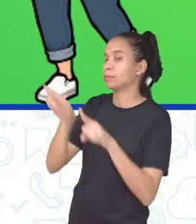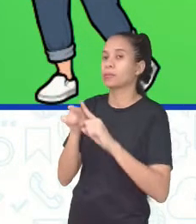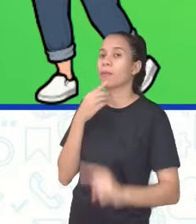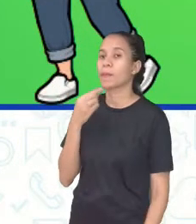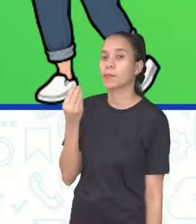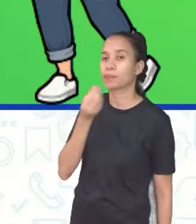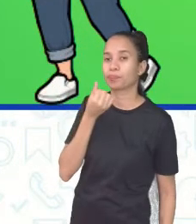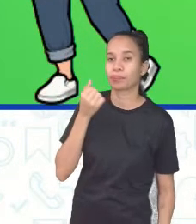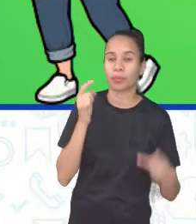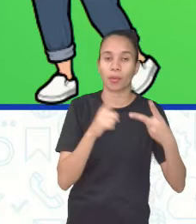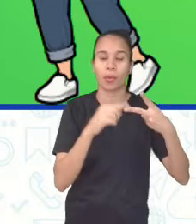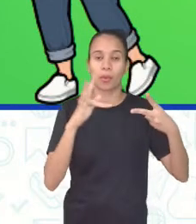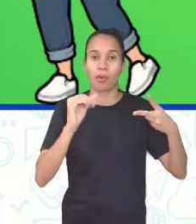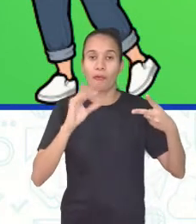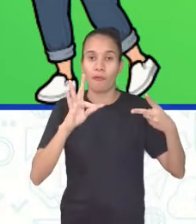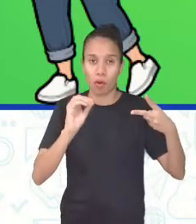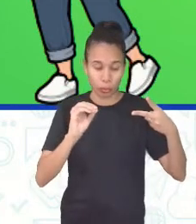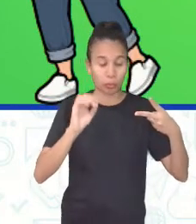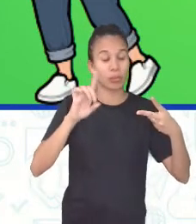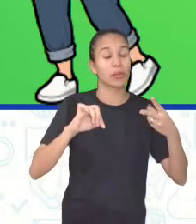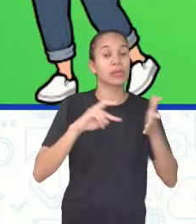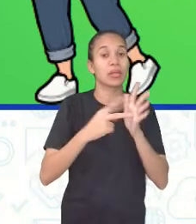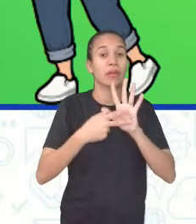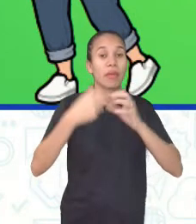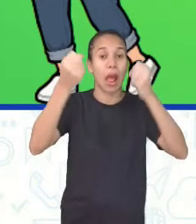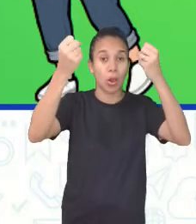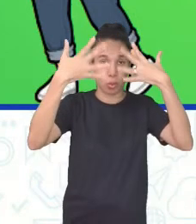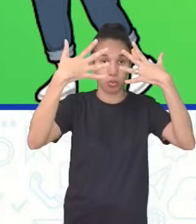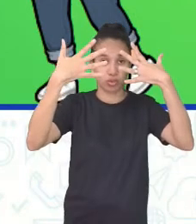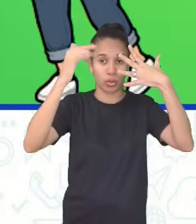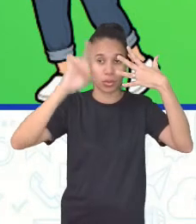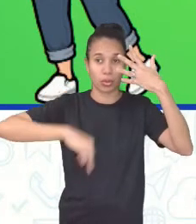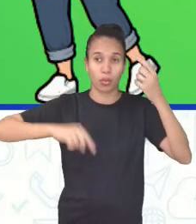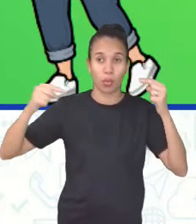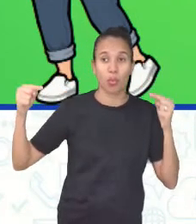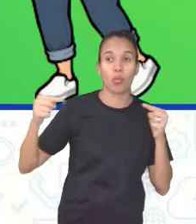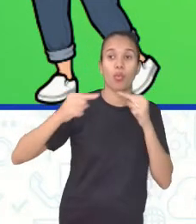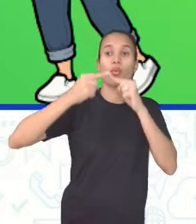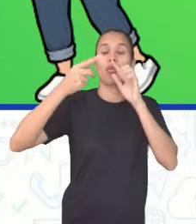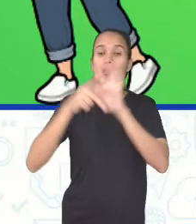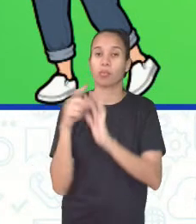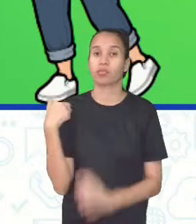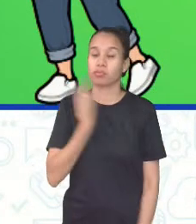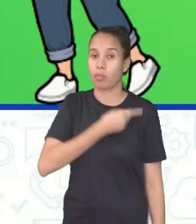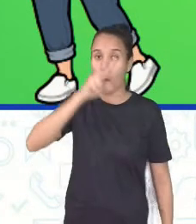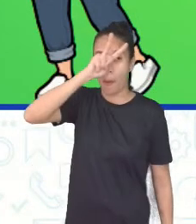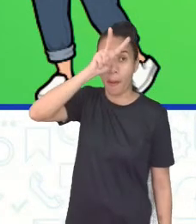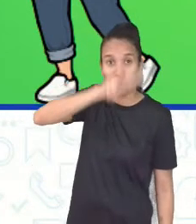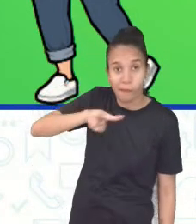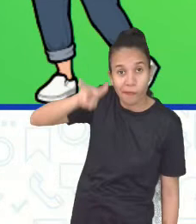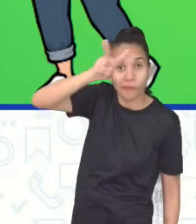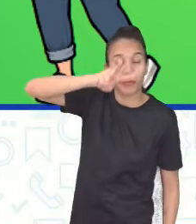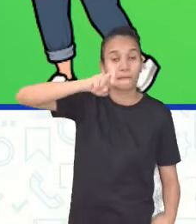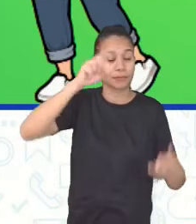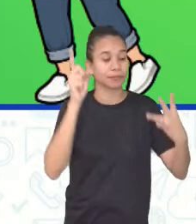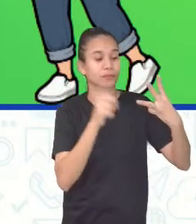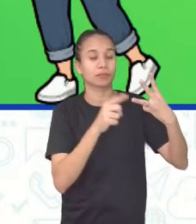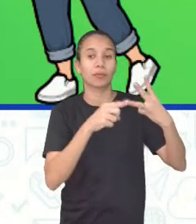Os fotorreceptores respondem aos estímulos luminosos, que tem a ver aí com a nossa visão. E os